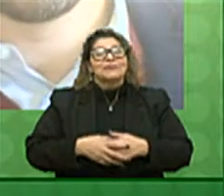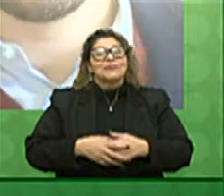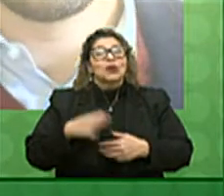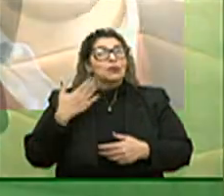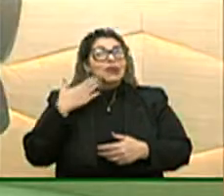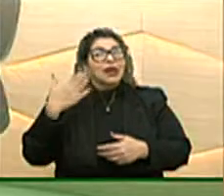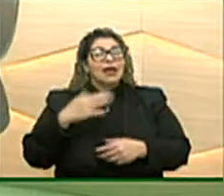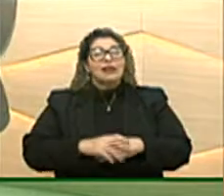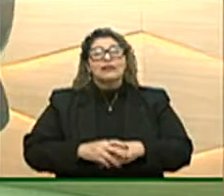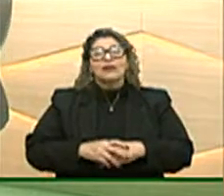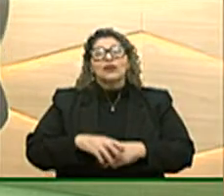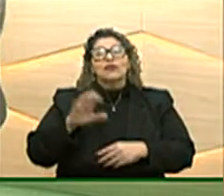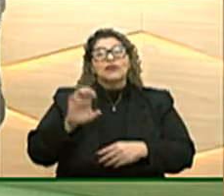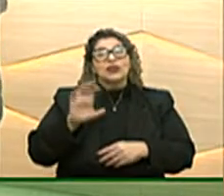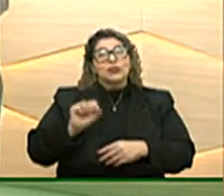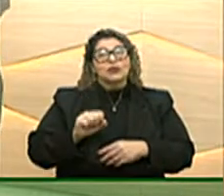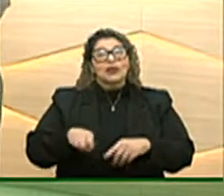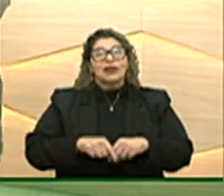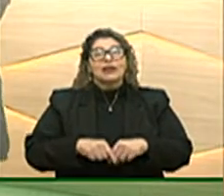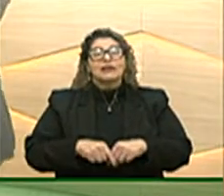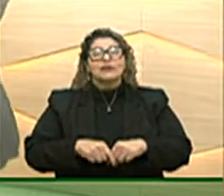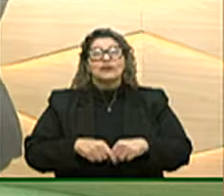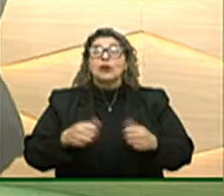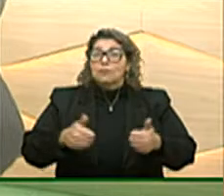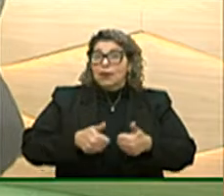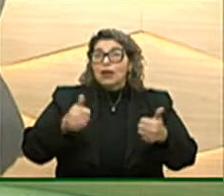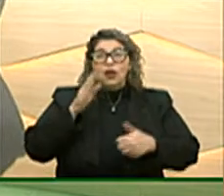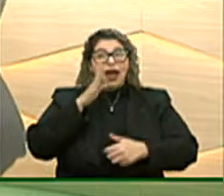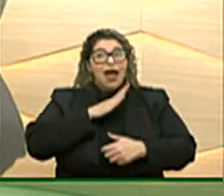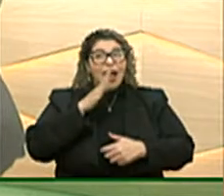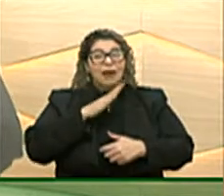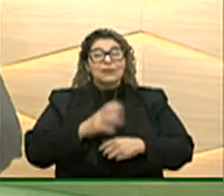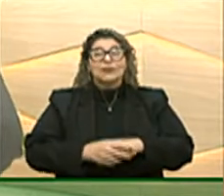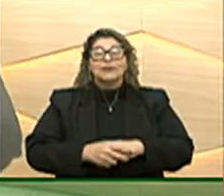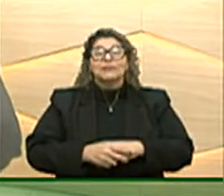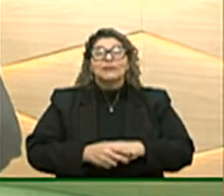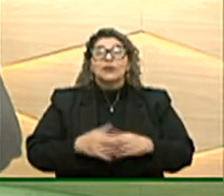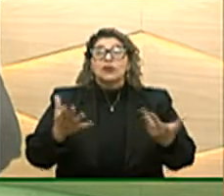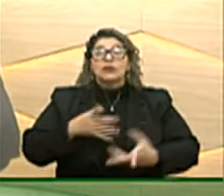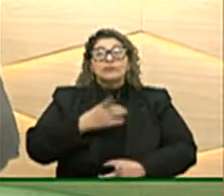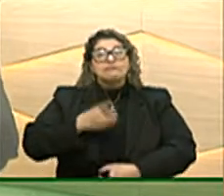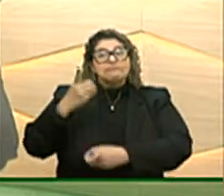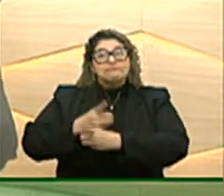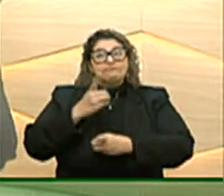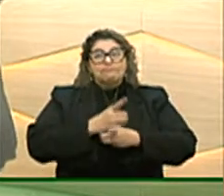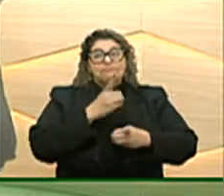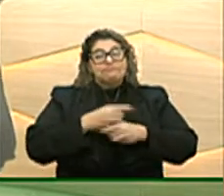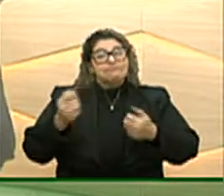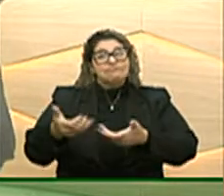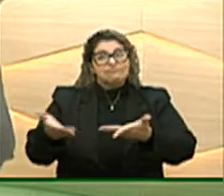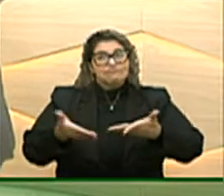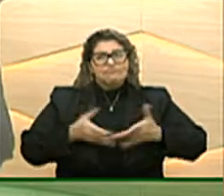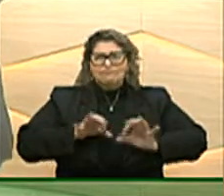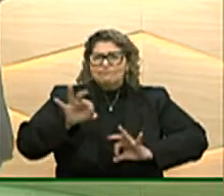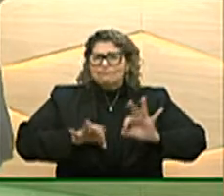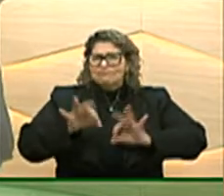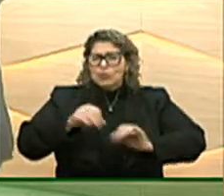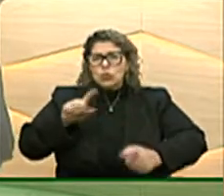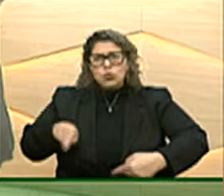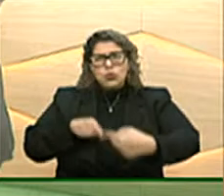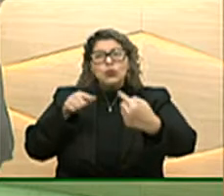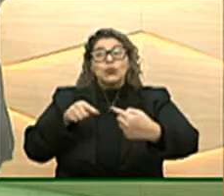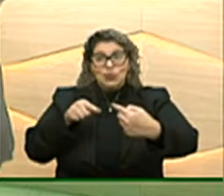obrigado ao governador Eduardo Leite, uma pronta recuperação. Em nosso encontro de hoje, nós recebemos um convidado preparado para o